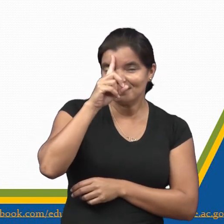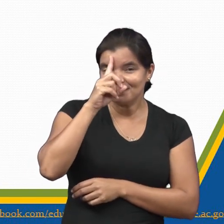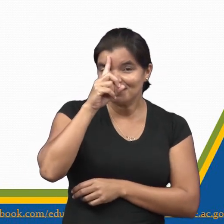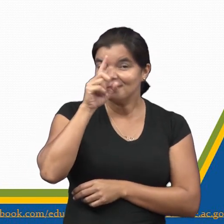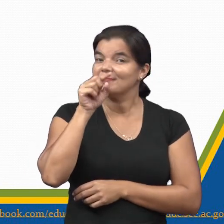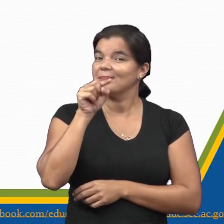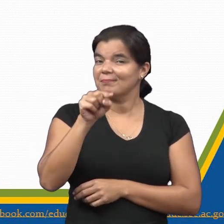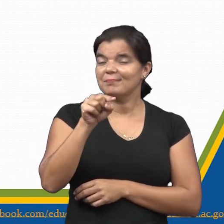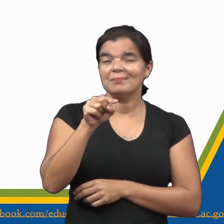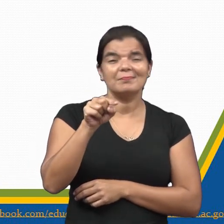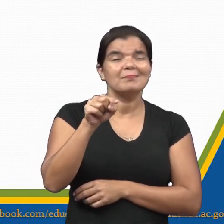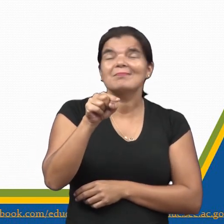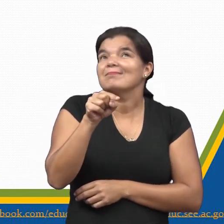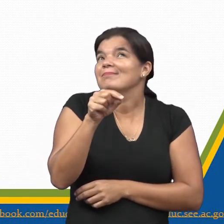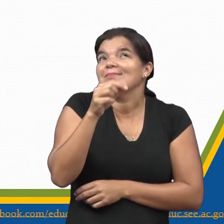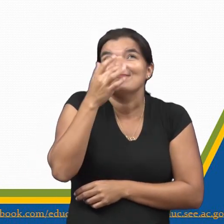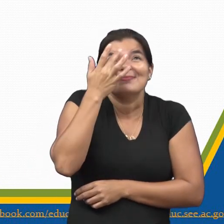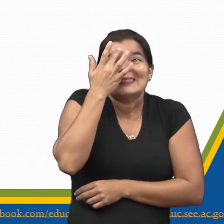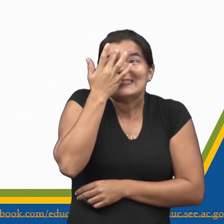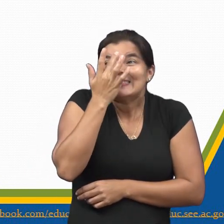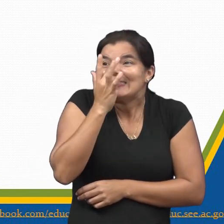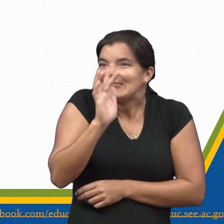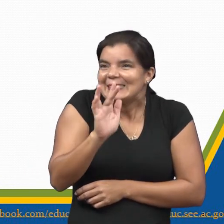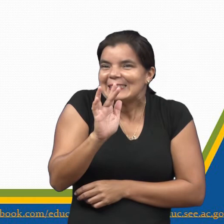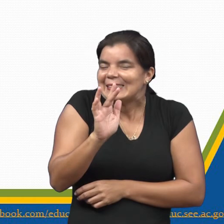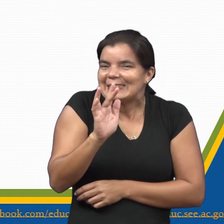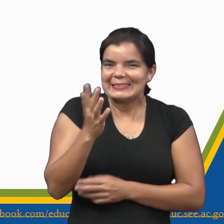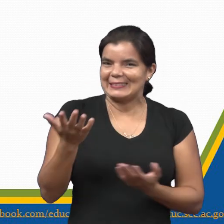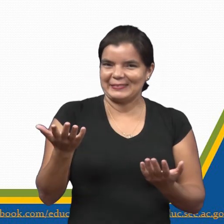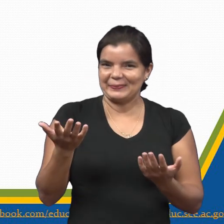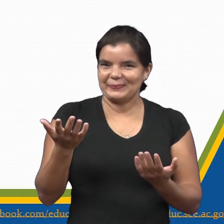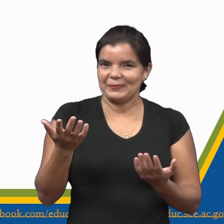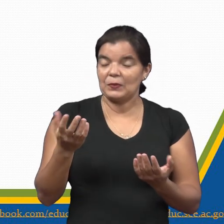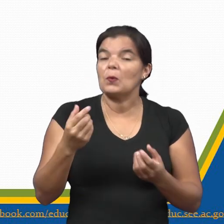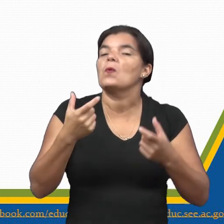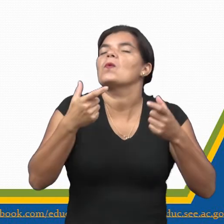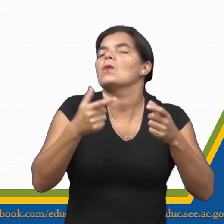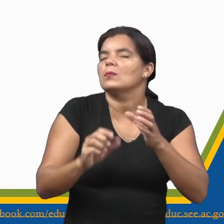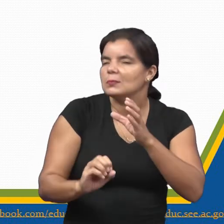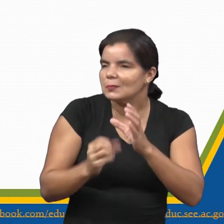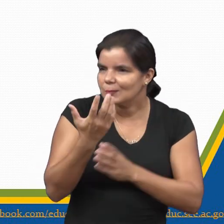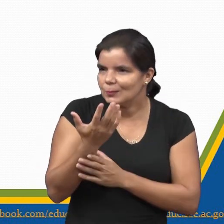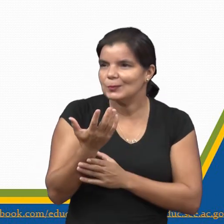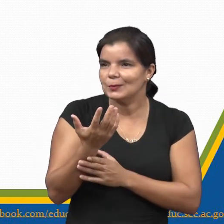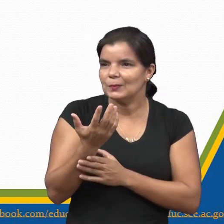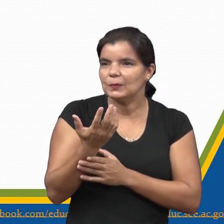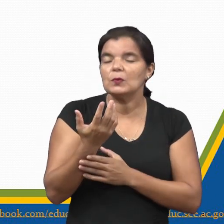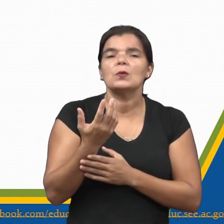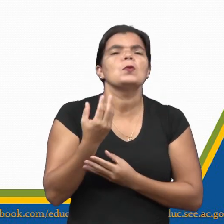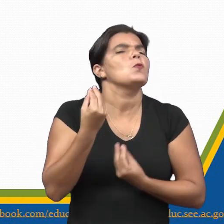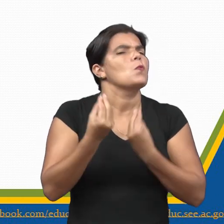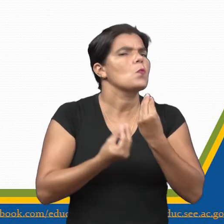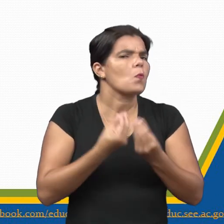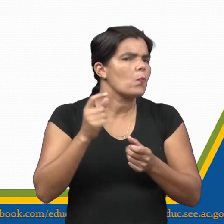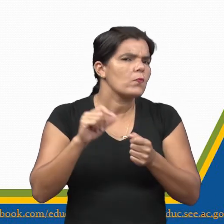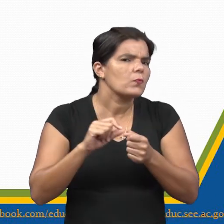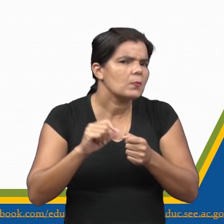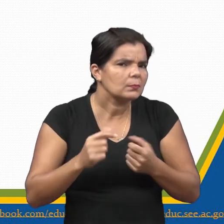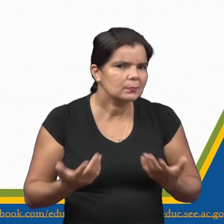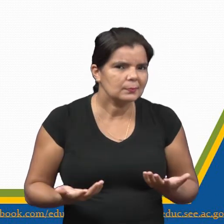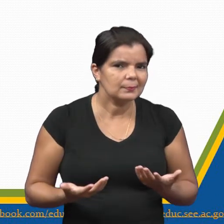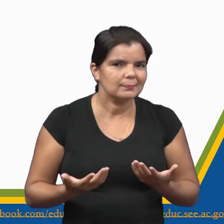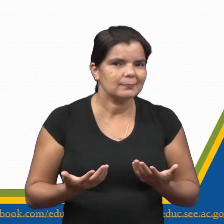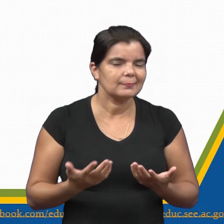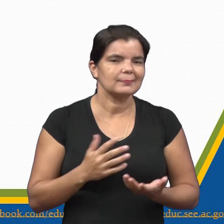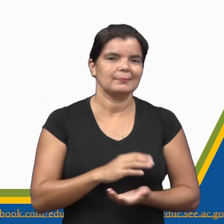que você nem faz ideia de onde surgiram ou como foram fabricados?